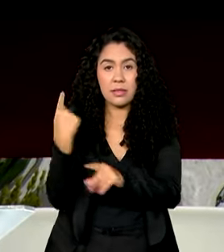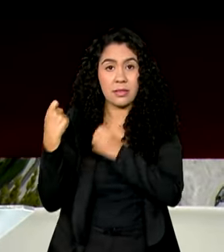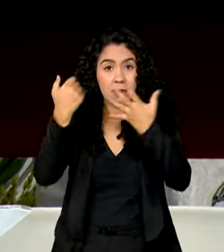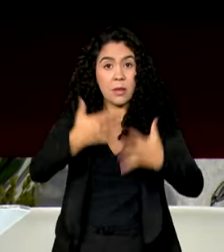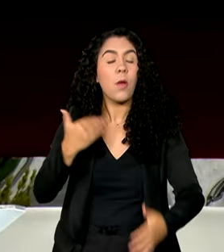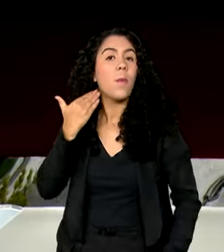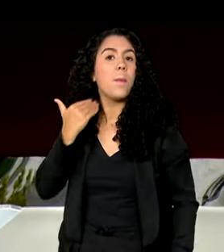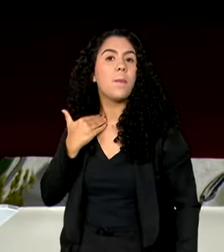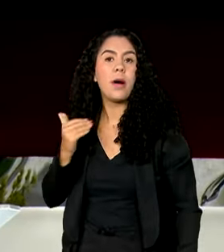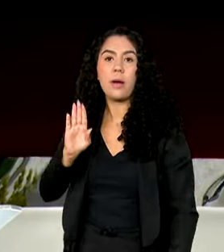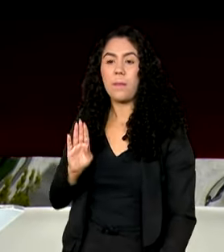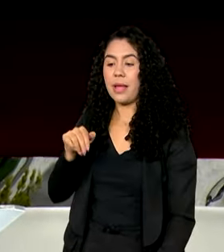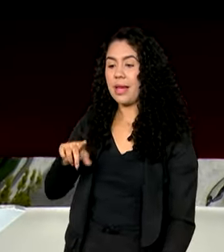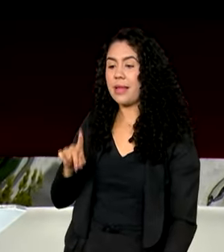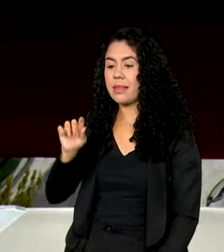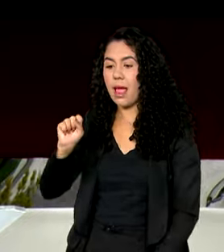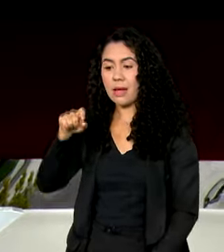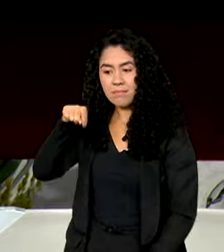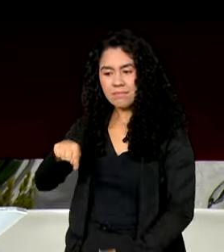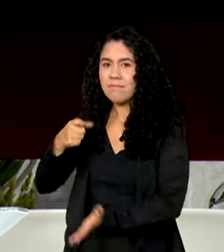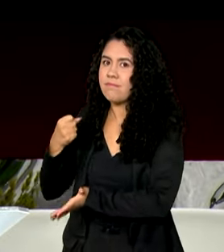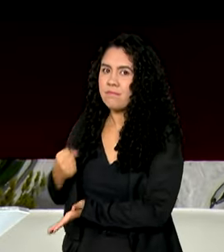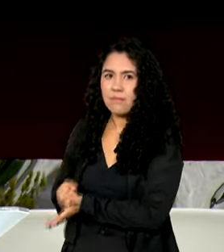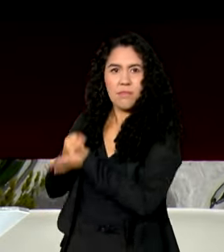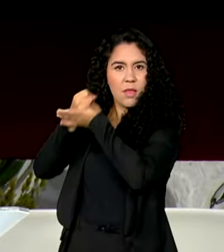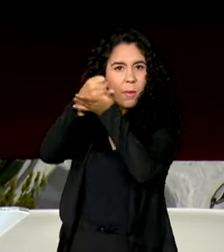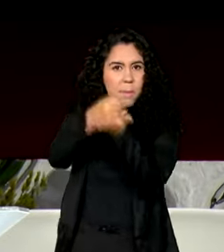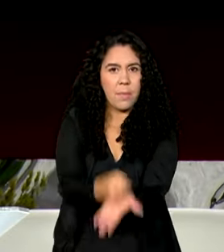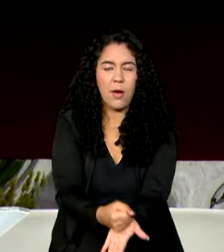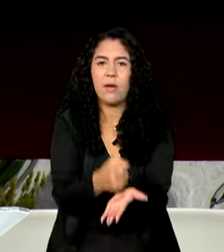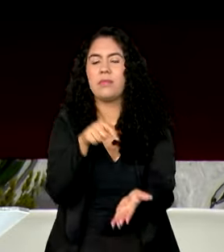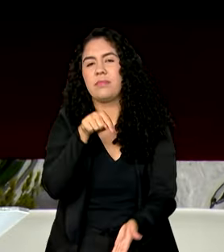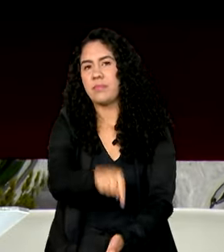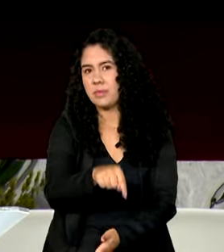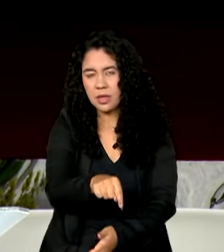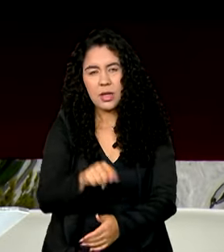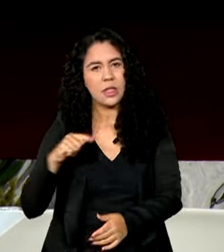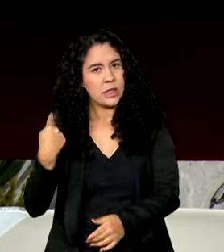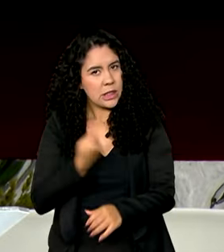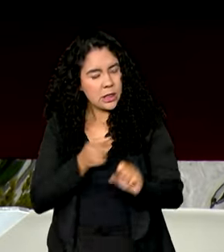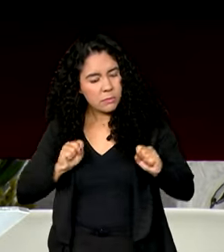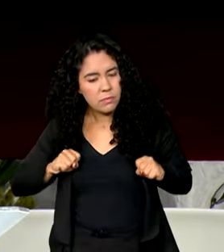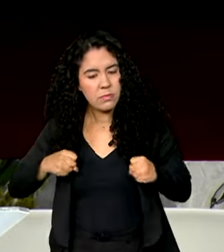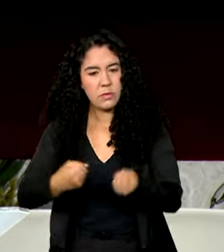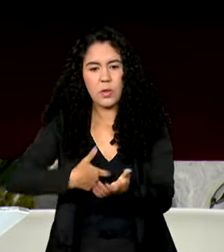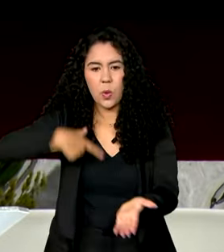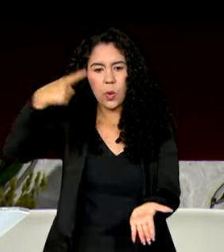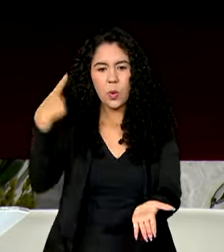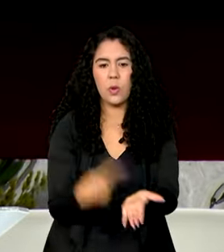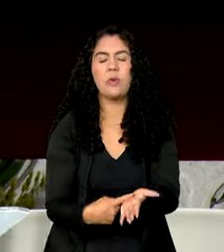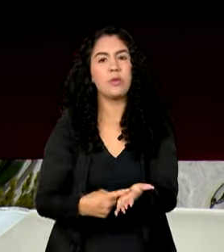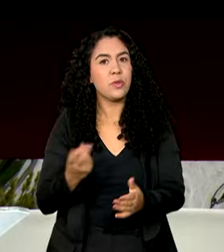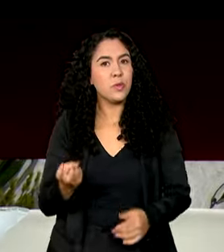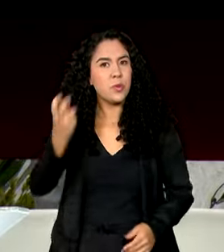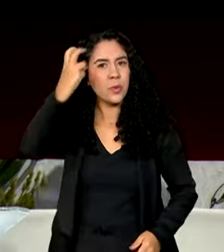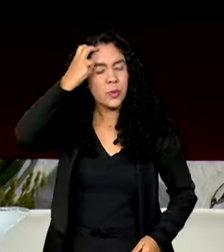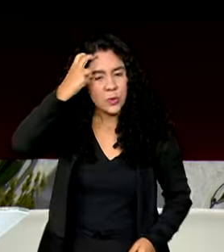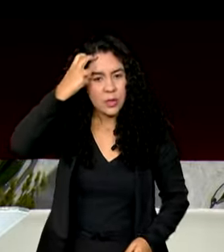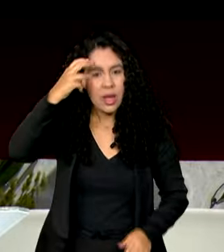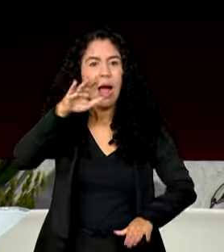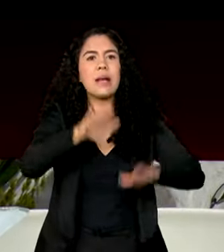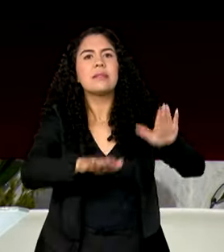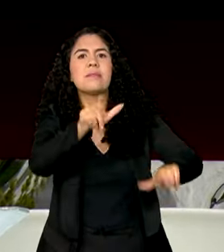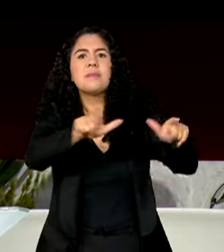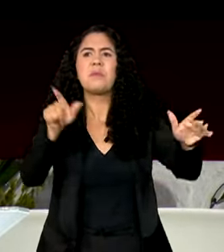de reconstrução de patrimônio histórico no Brasil. Estamos dedicando toda a nossa agenda de cultura. Muita gente pergunta